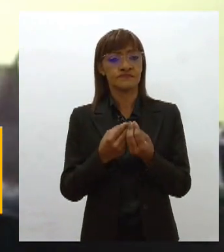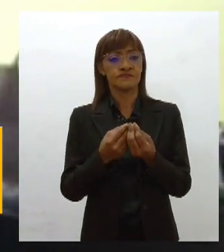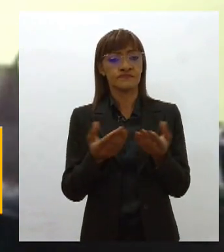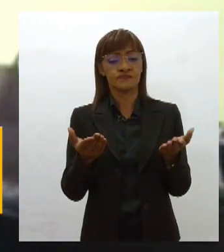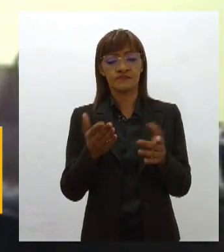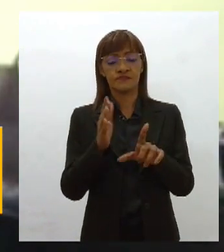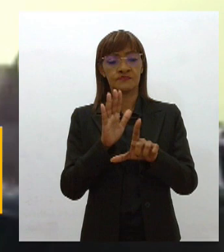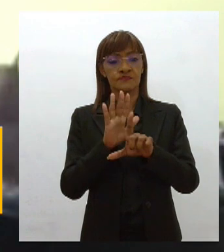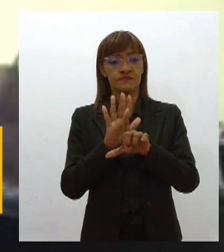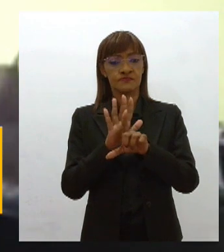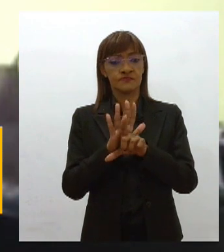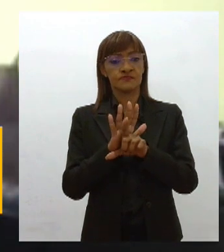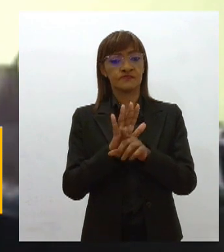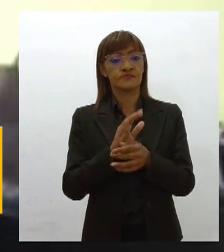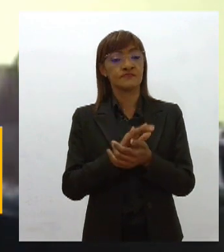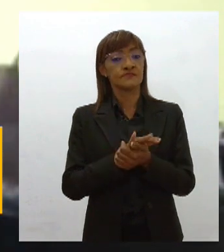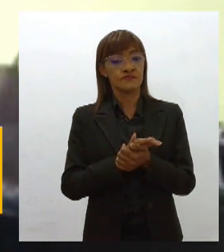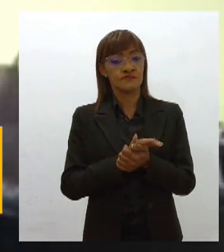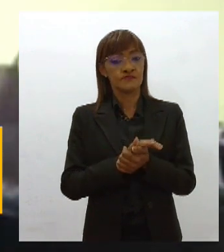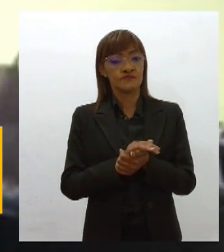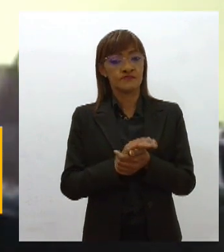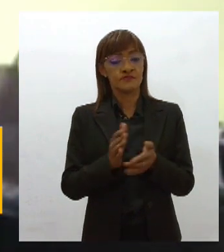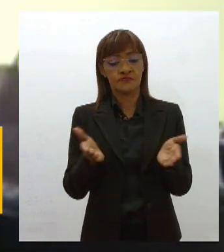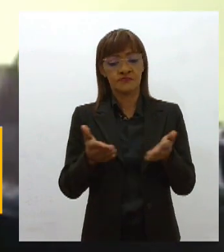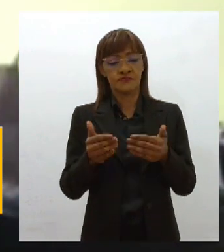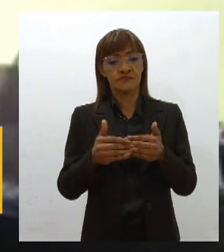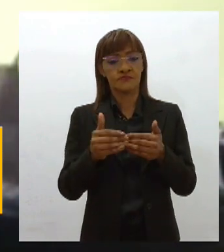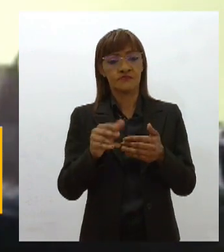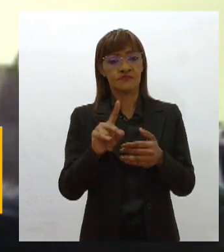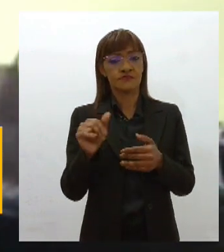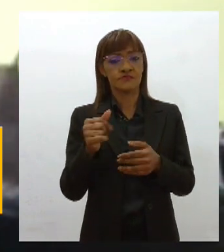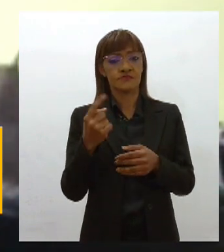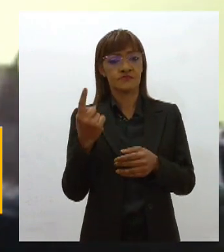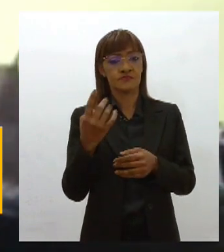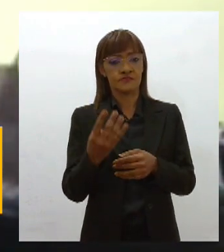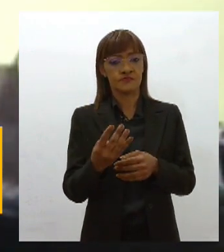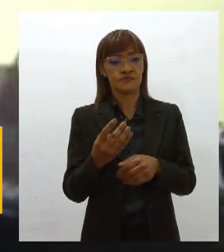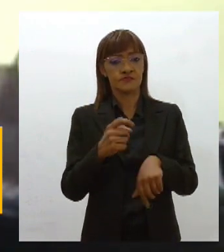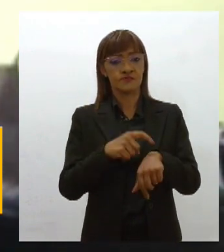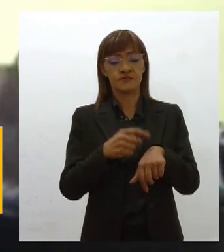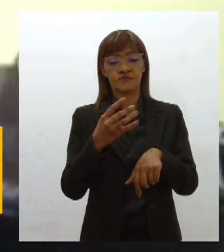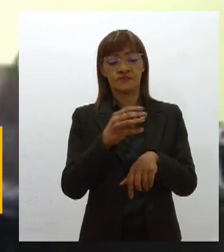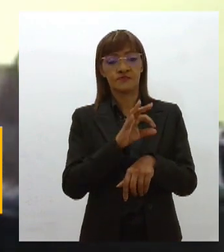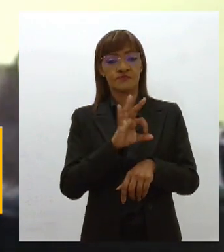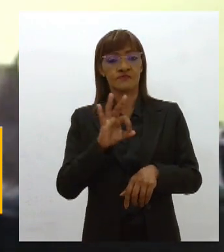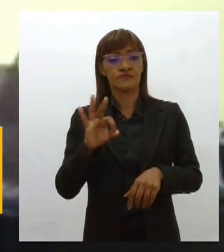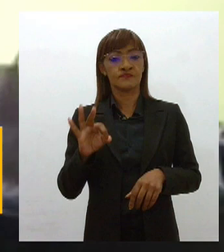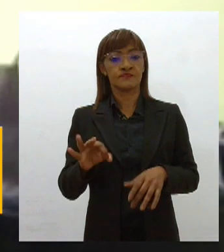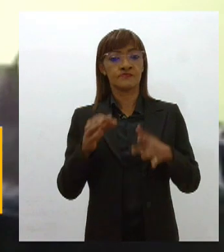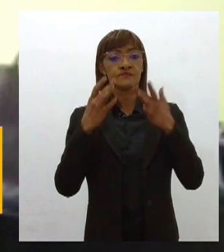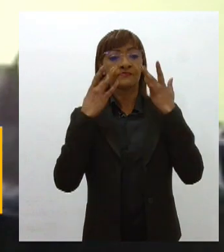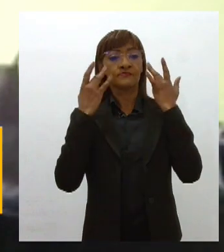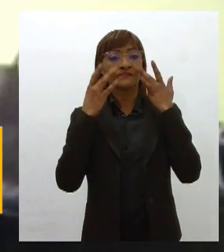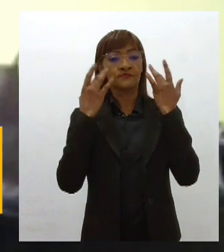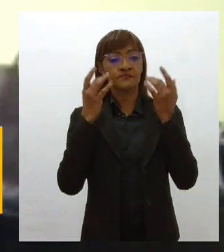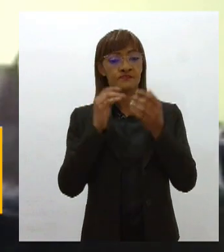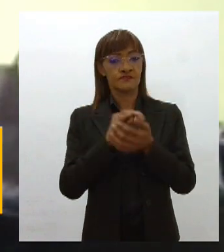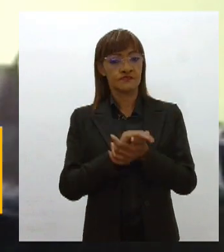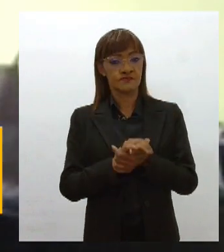que será sancionada provavelmente agora, dia 14, às 16 horas, lá no Teatro Antenio Sérgio Pense.